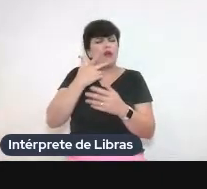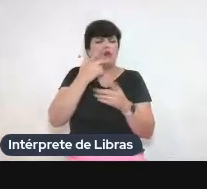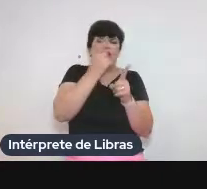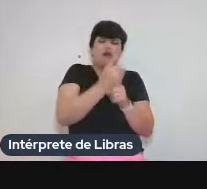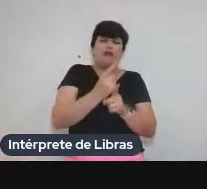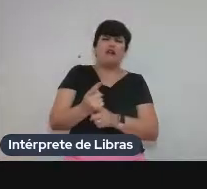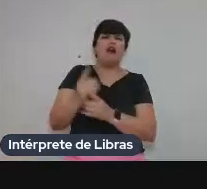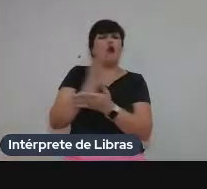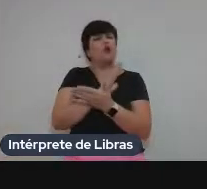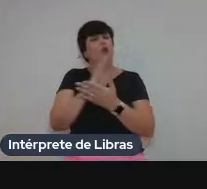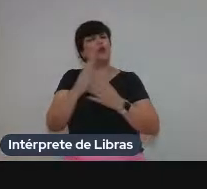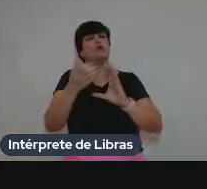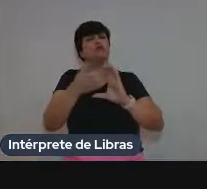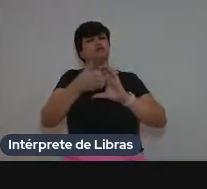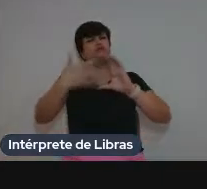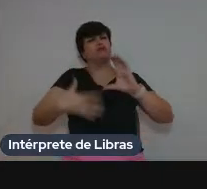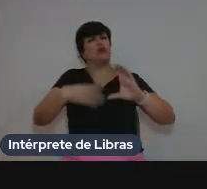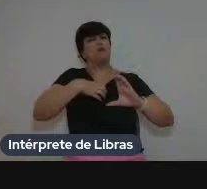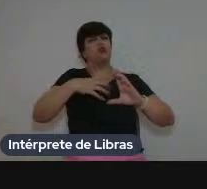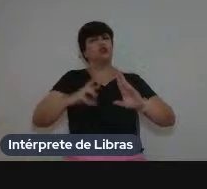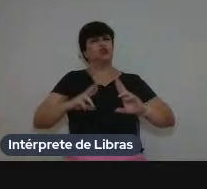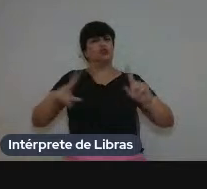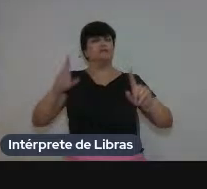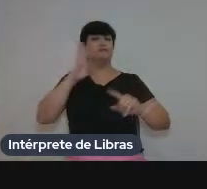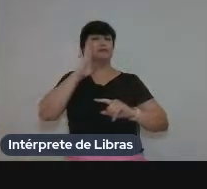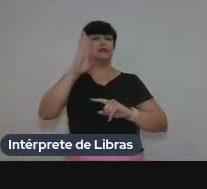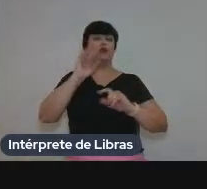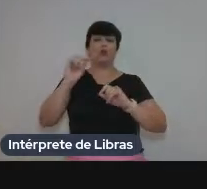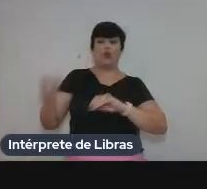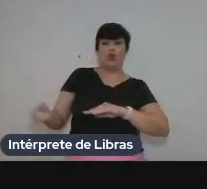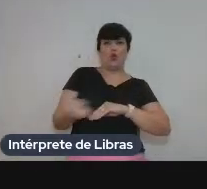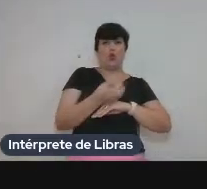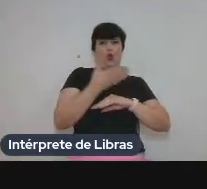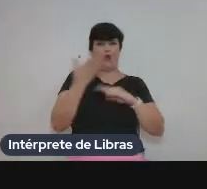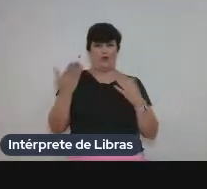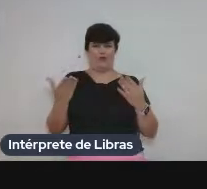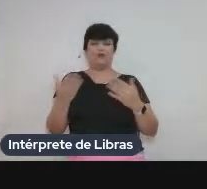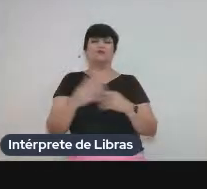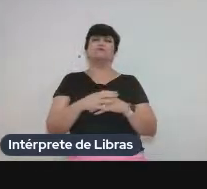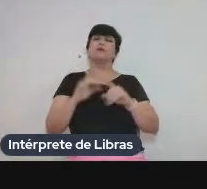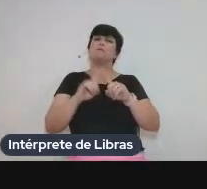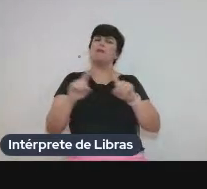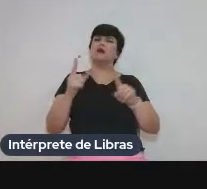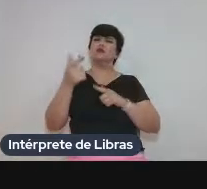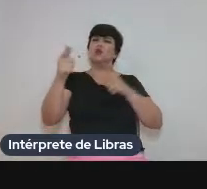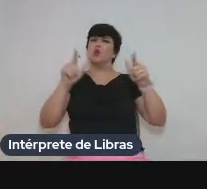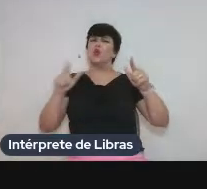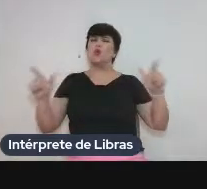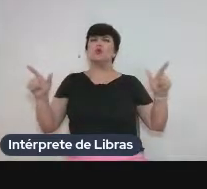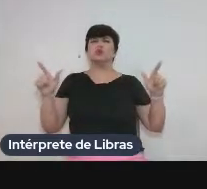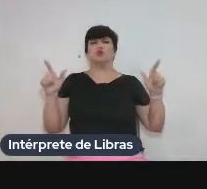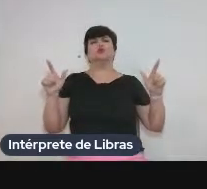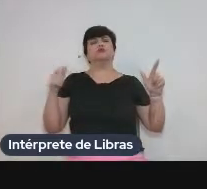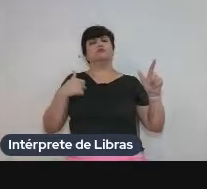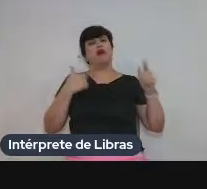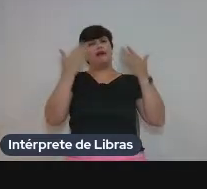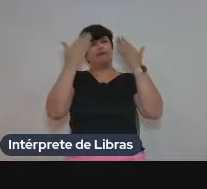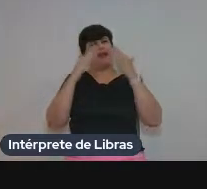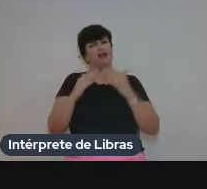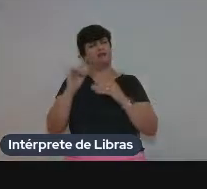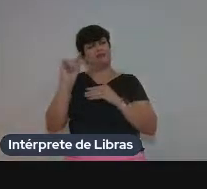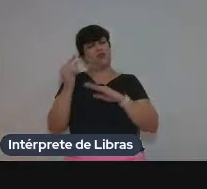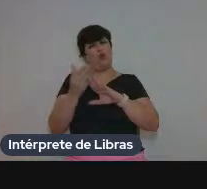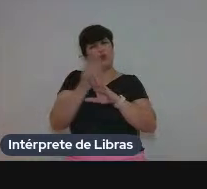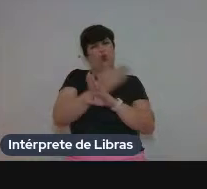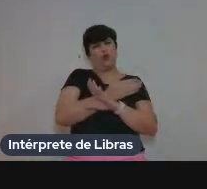alguns comportamentos diferentes, principalmente em manuais mais recentes, mas os outros, assim, essas análises preliminares,